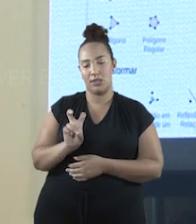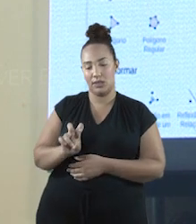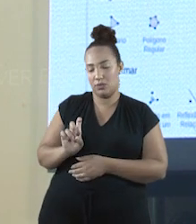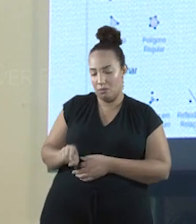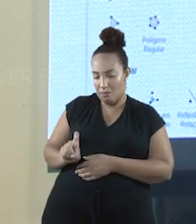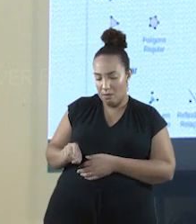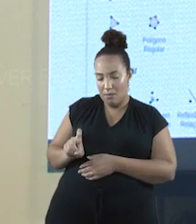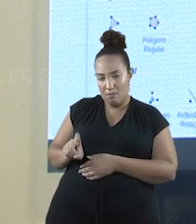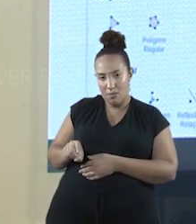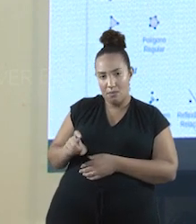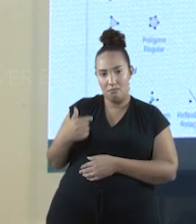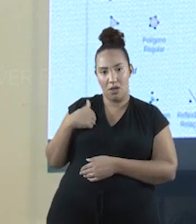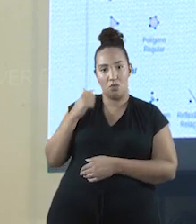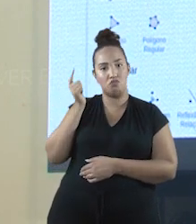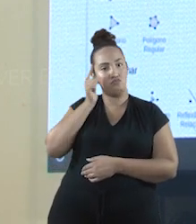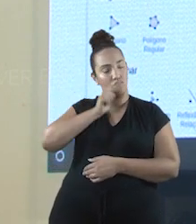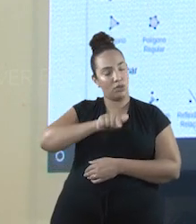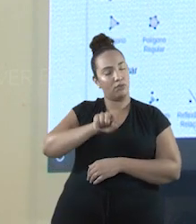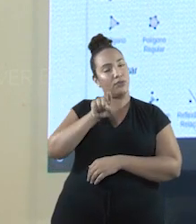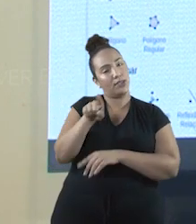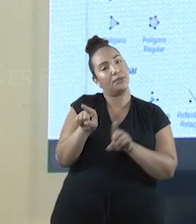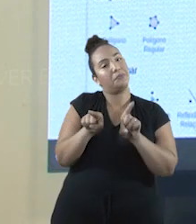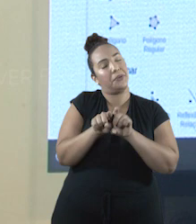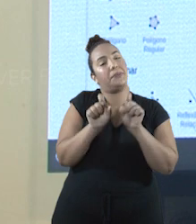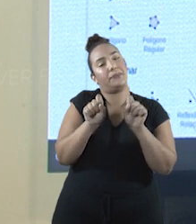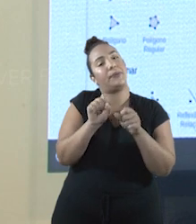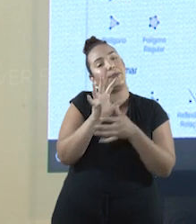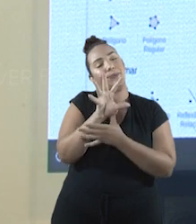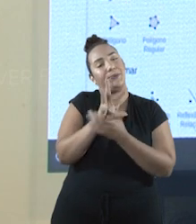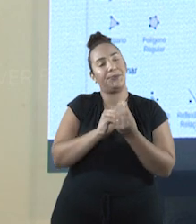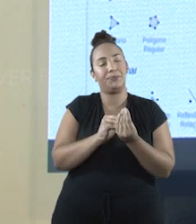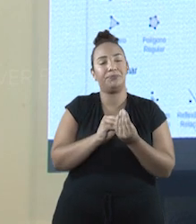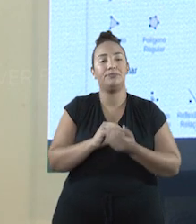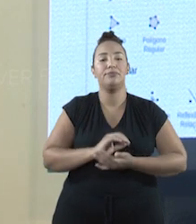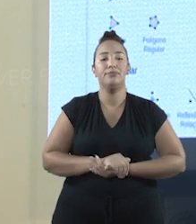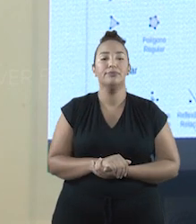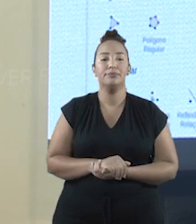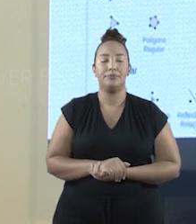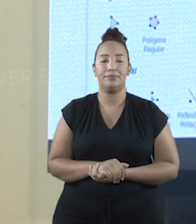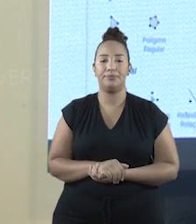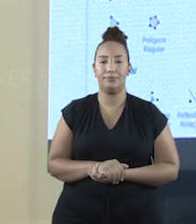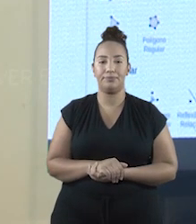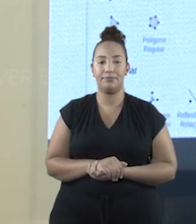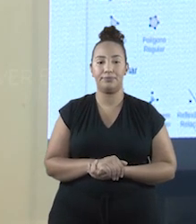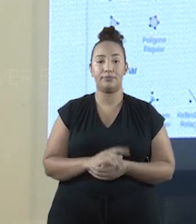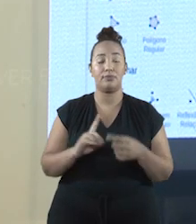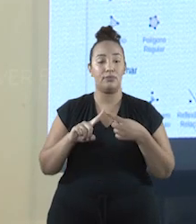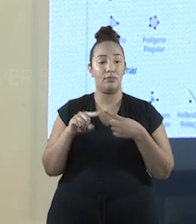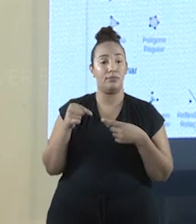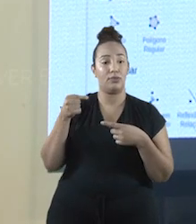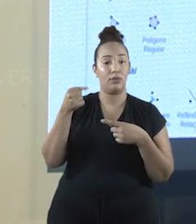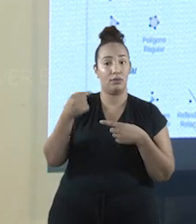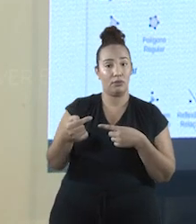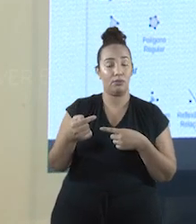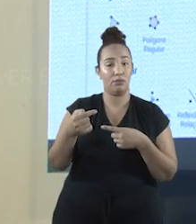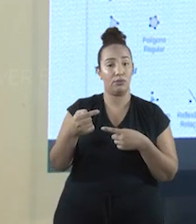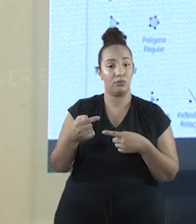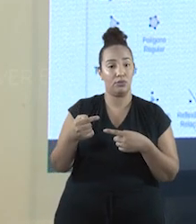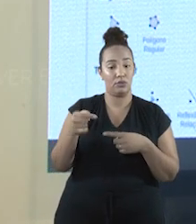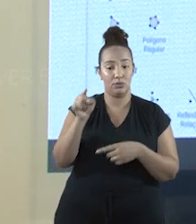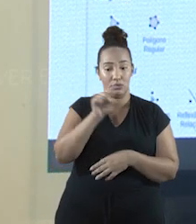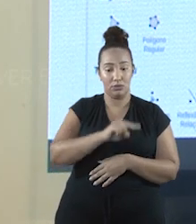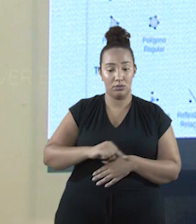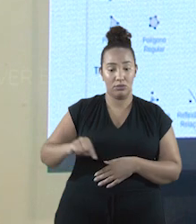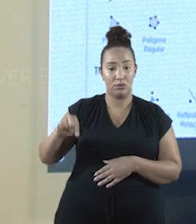suficientes para mim e devem ser para você também. Em seguida, vamos clicar do lado de fora do